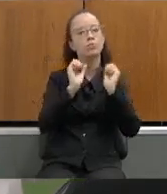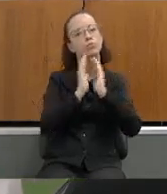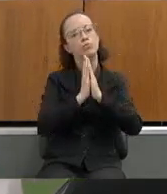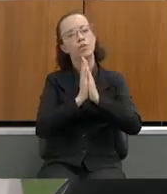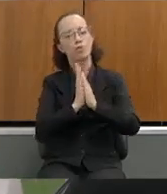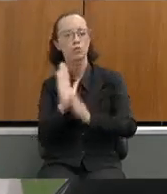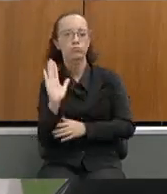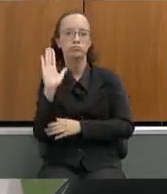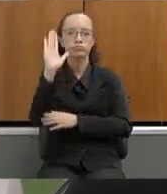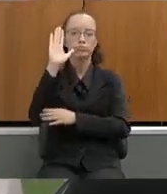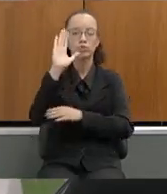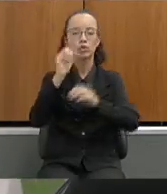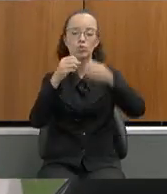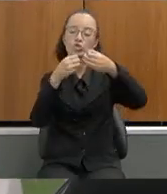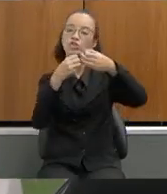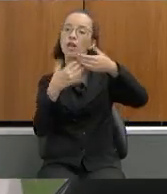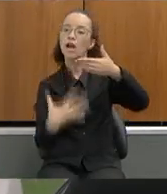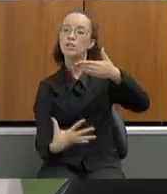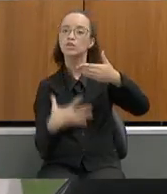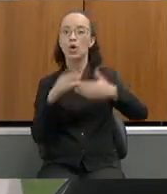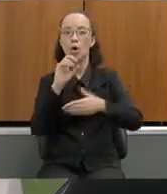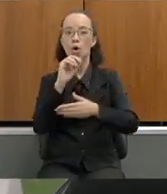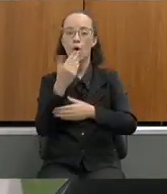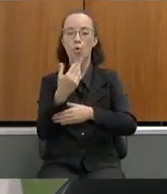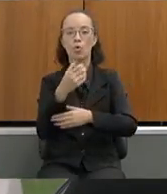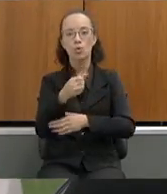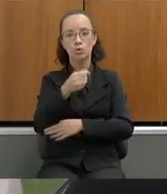favor se manifestem ao chat ou ao microfone